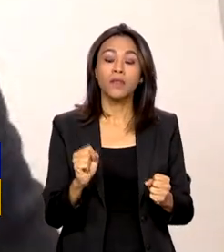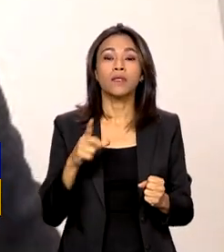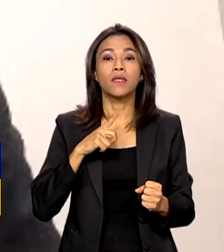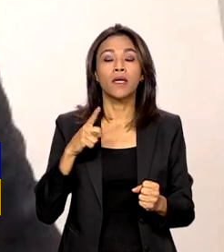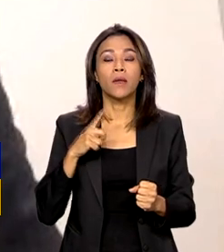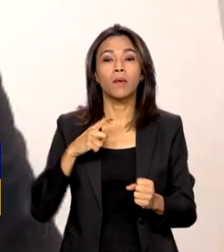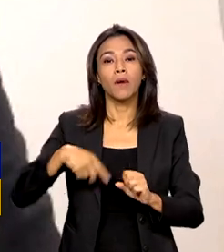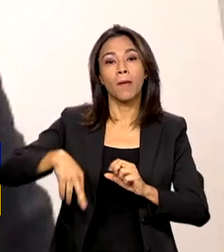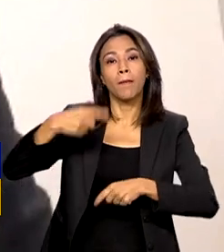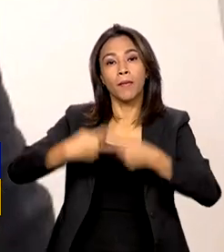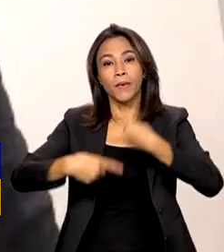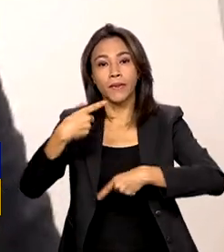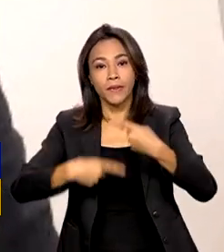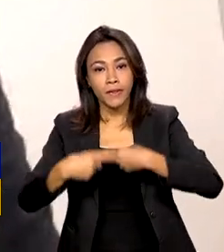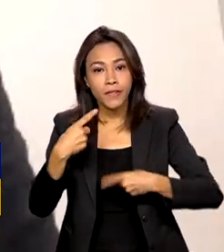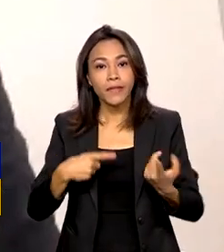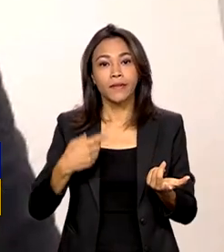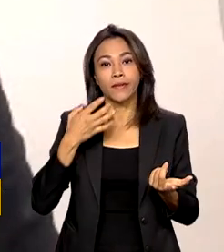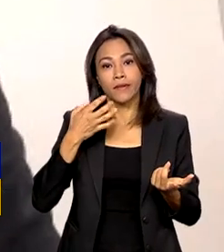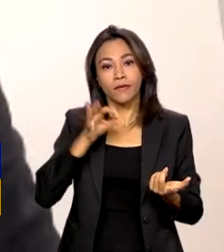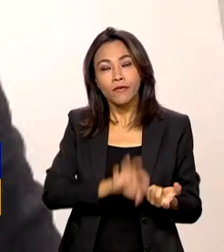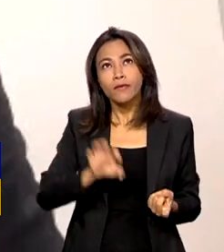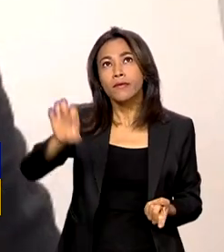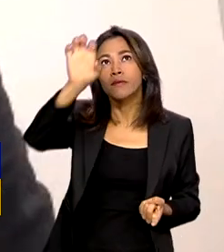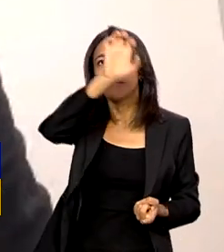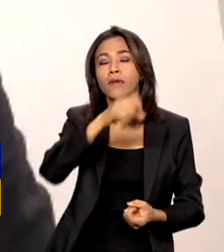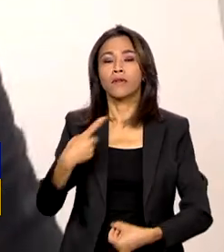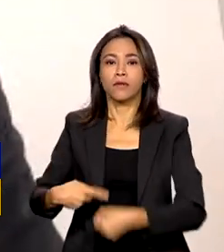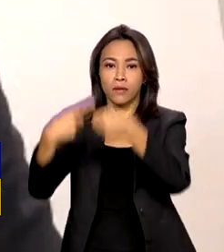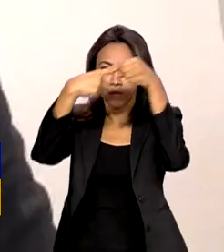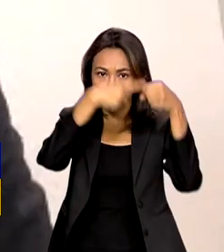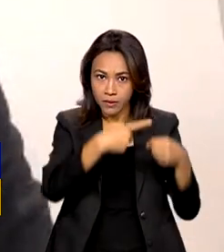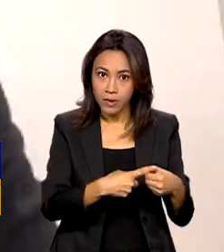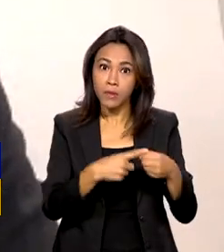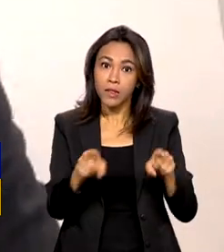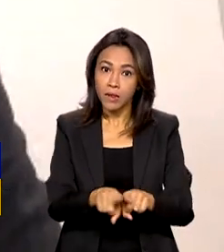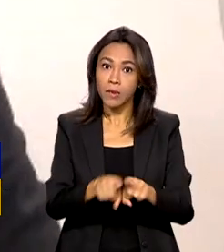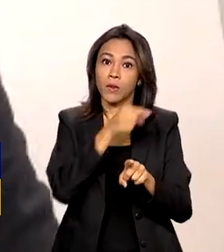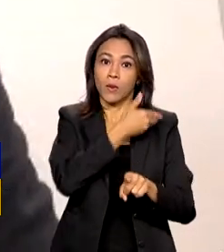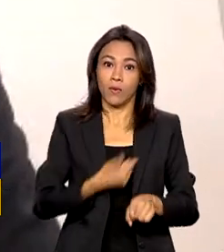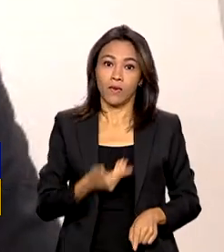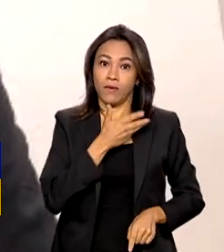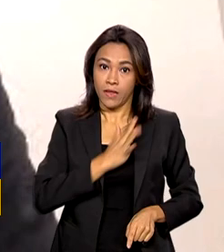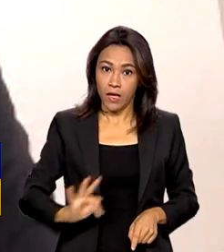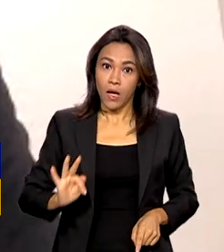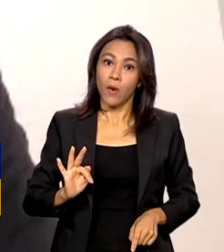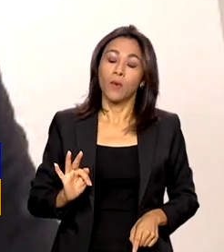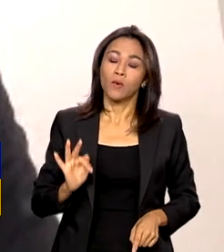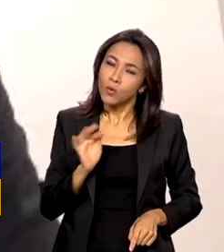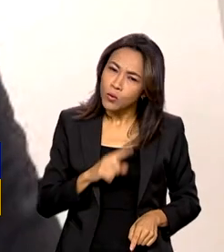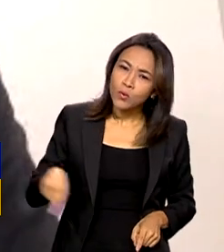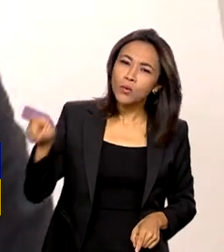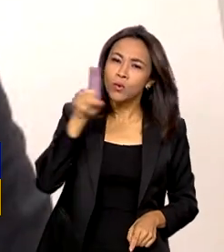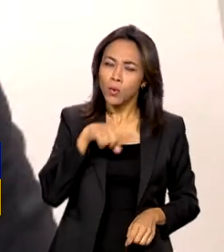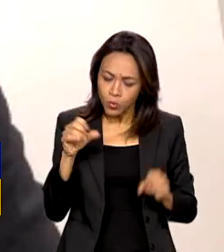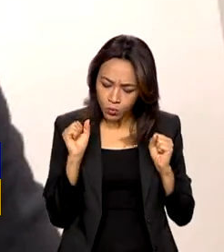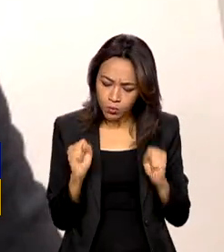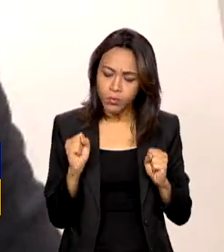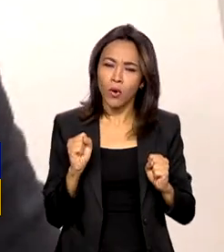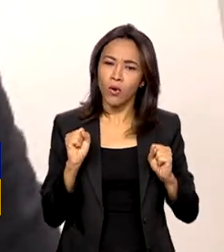na qual os Estados, municípios e o governo federal possam estar juntos nesse